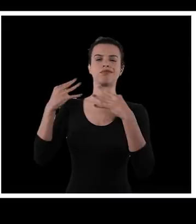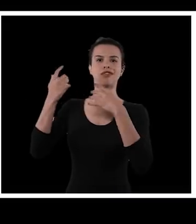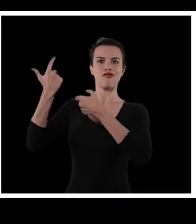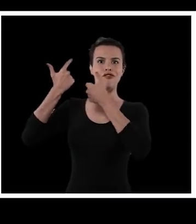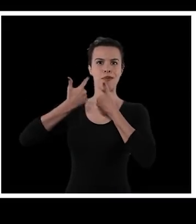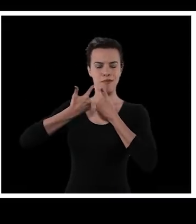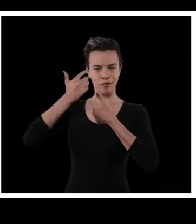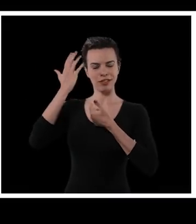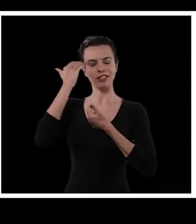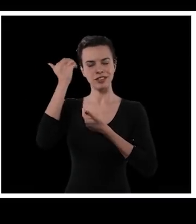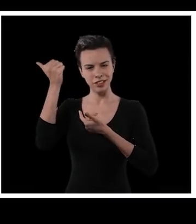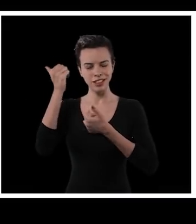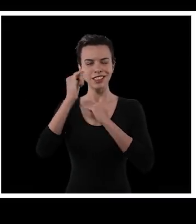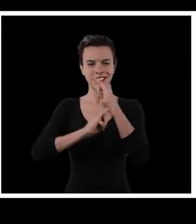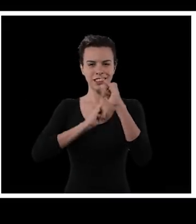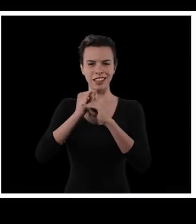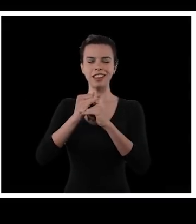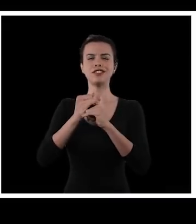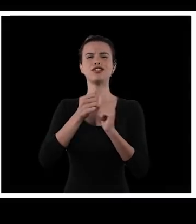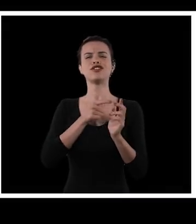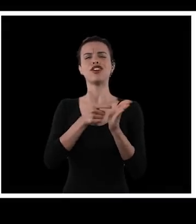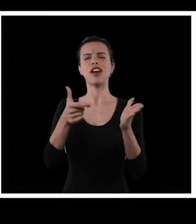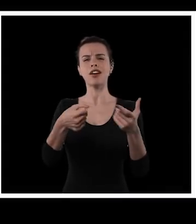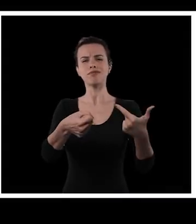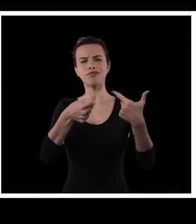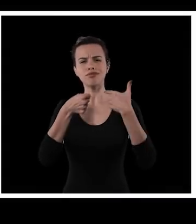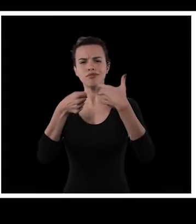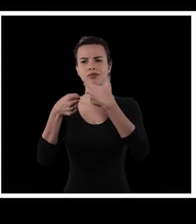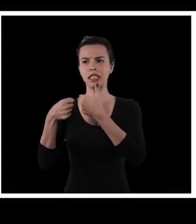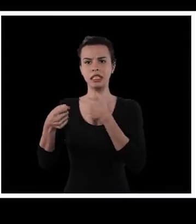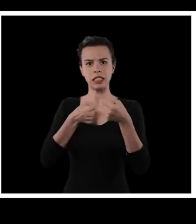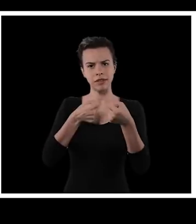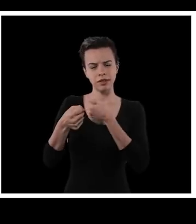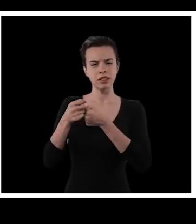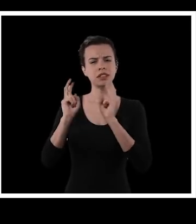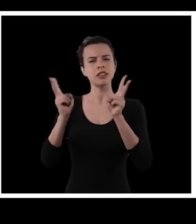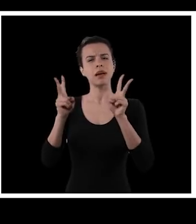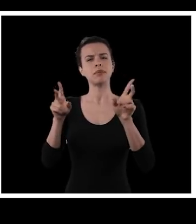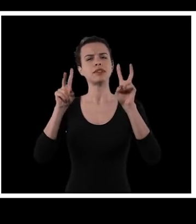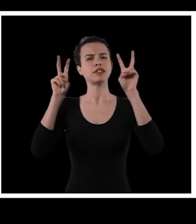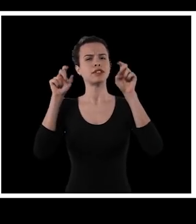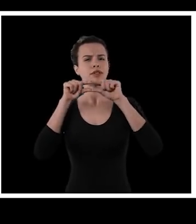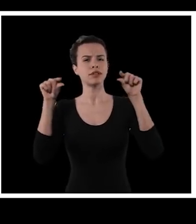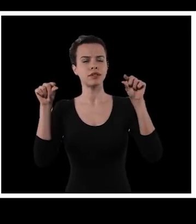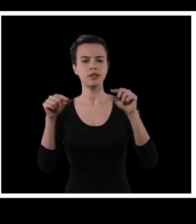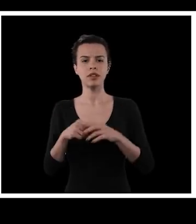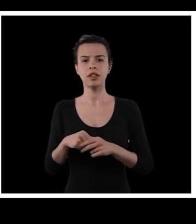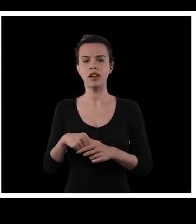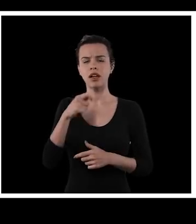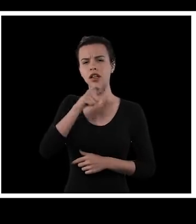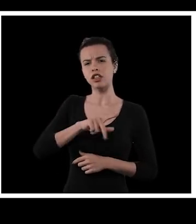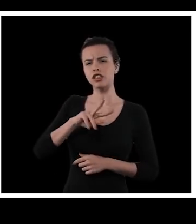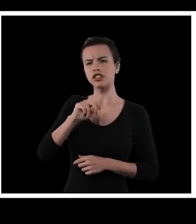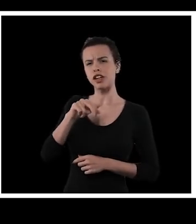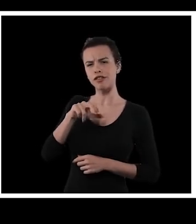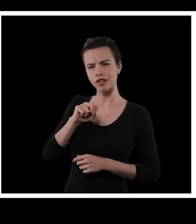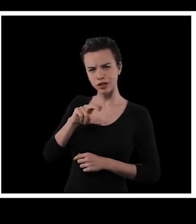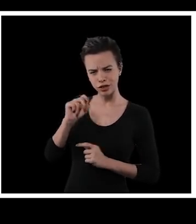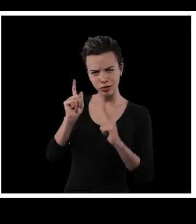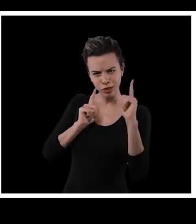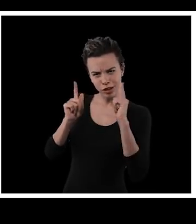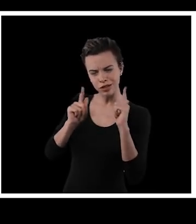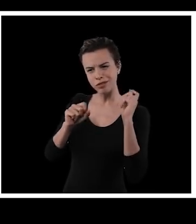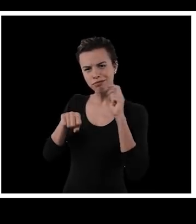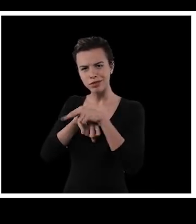famoso aí na internet, eu comecei a dar algumas entrevistas com jornais e eles sempre colocavam nos títulos um chavoso na